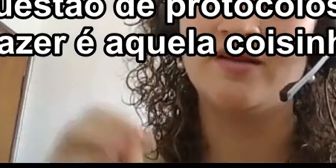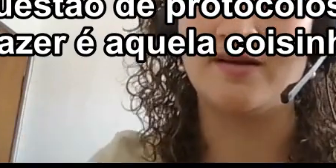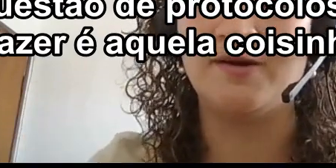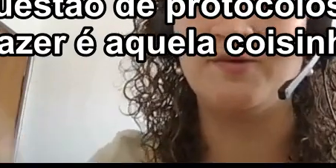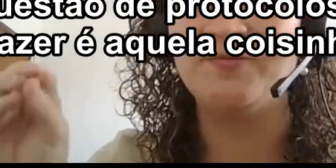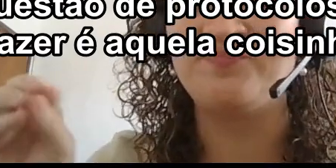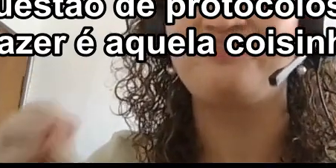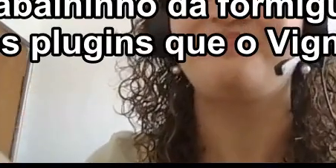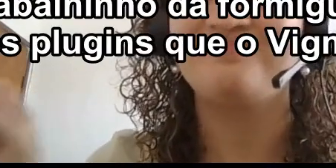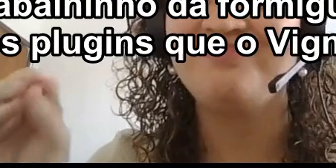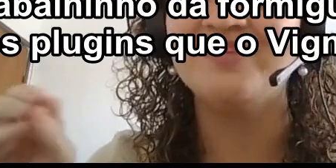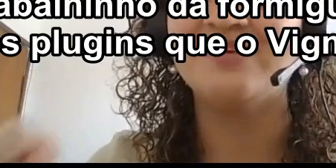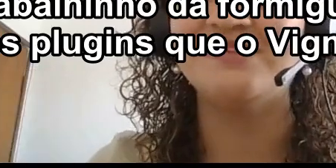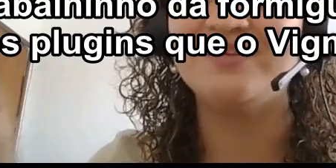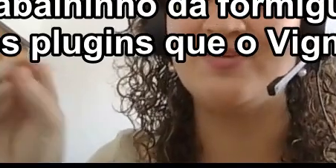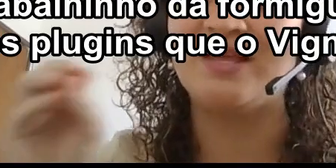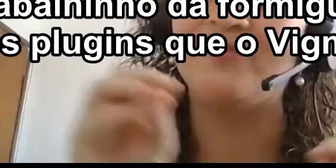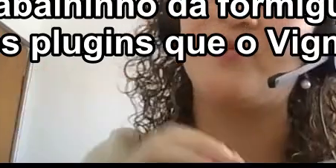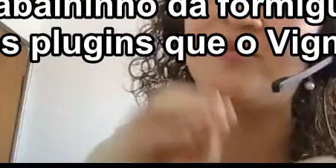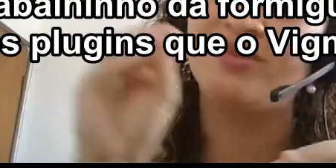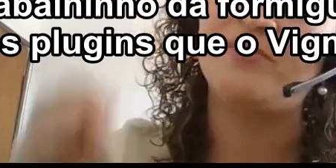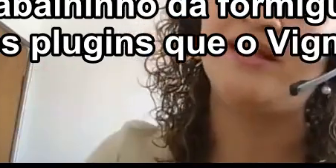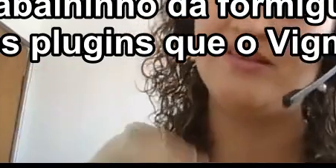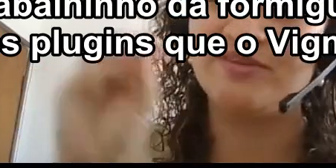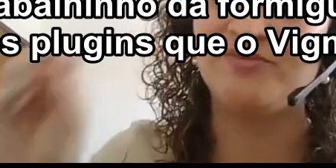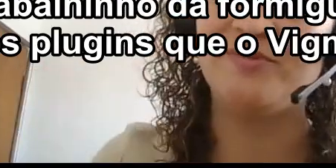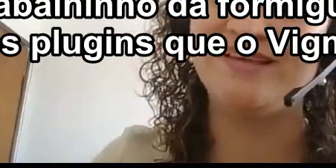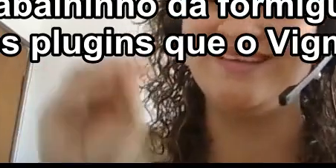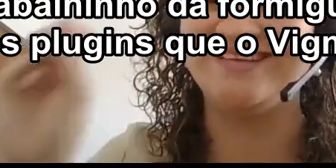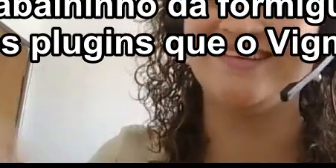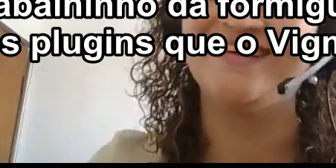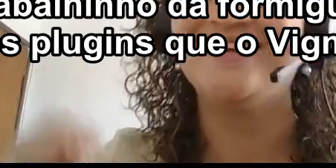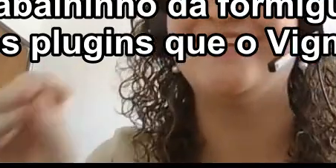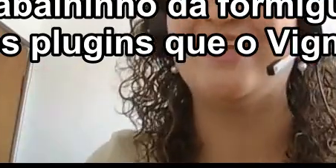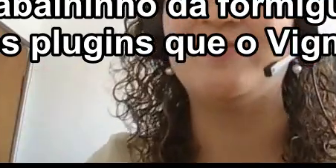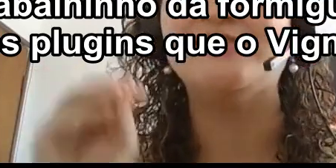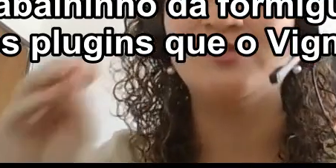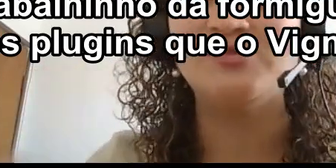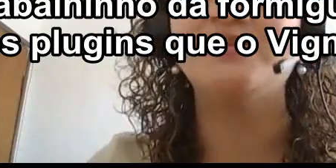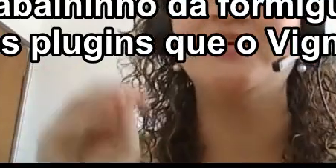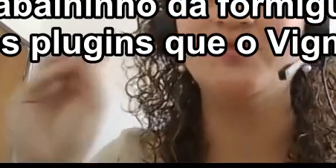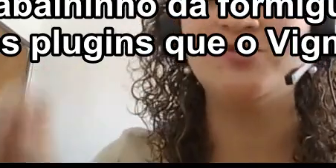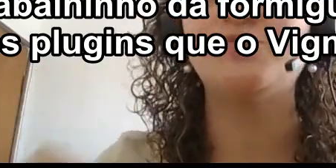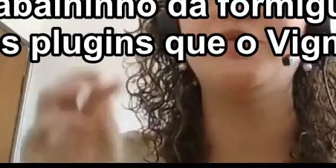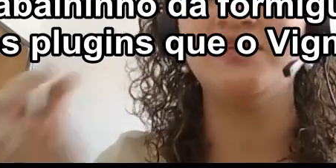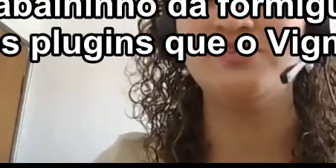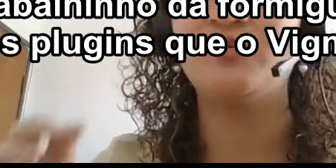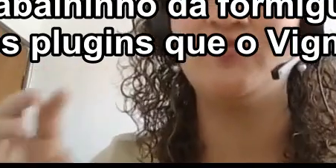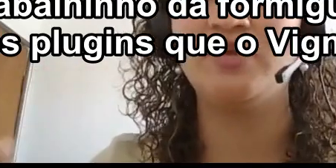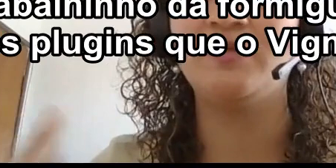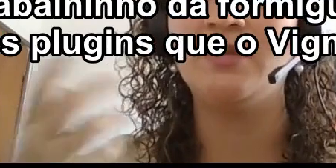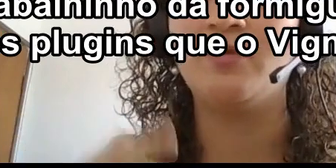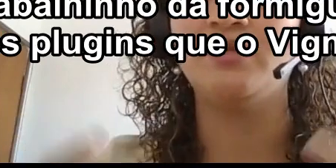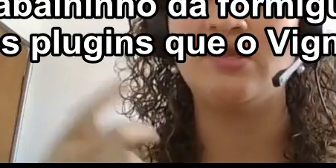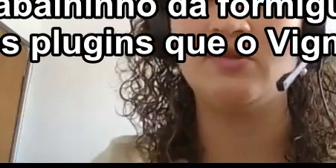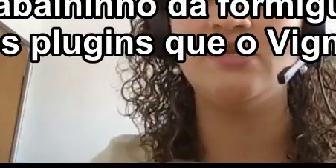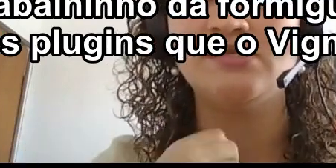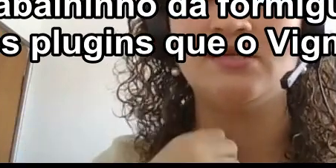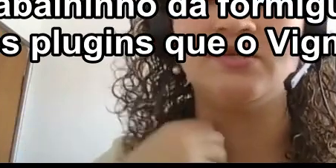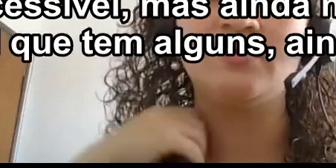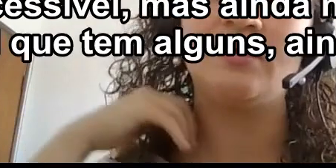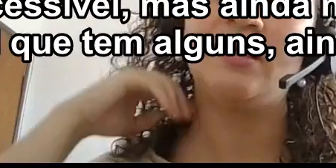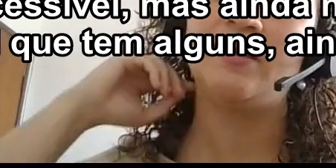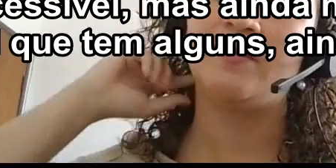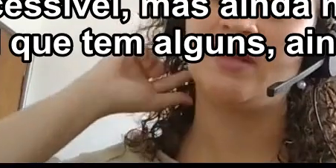né, de grão em grão, fazendo aquele, o trabalhinho da formiguinha, né, mas eu estou estudando outros plugins que o Figma, ele pode estar